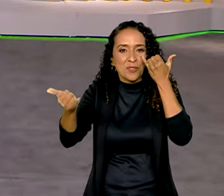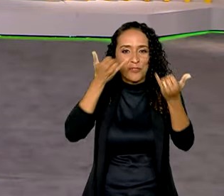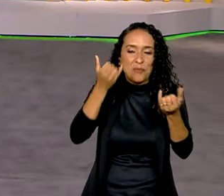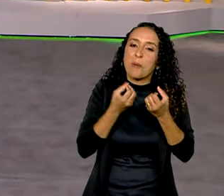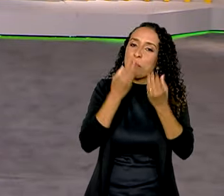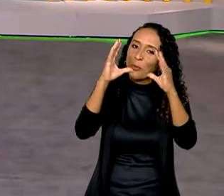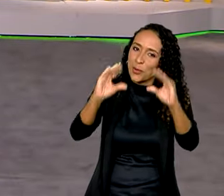Boa noite para você.